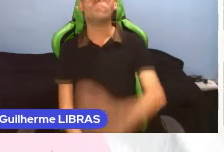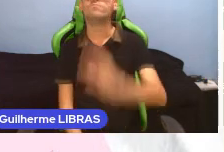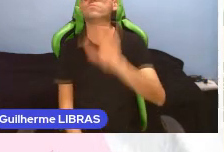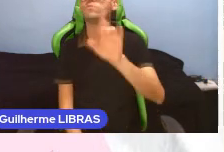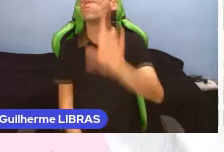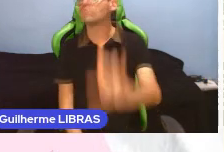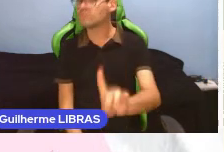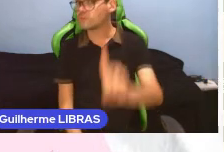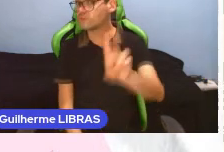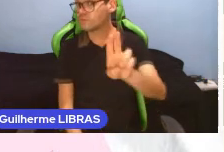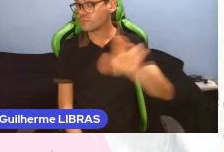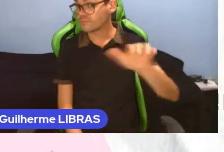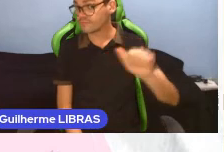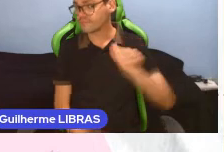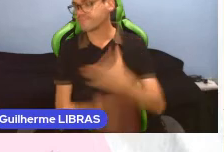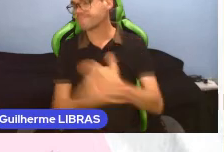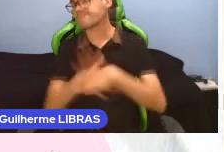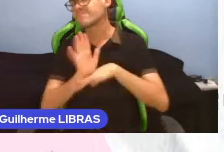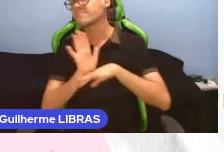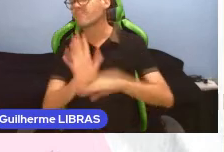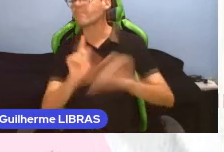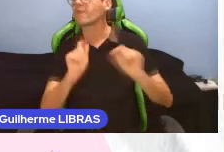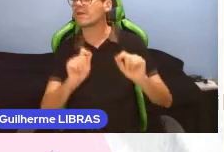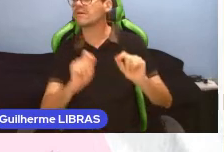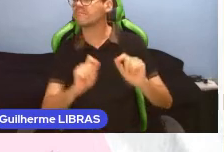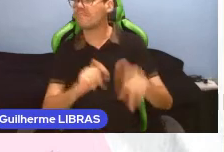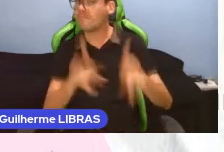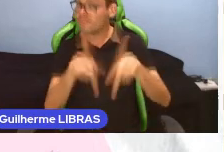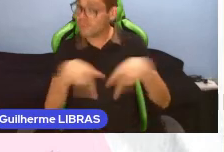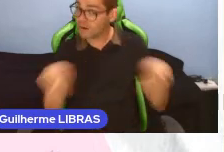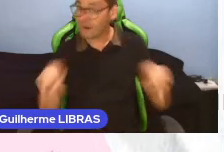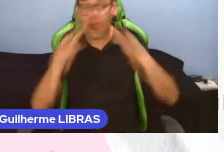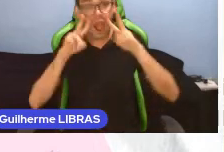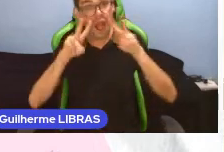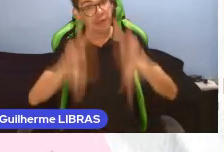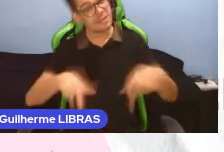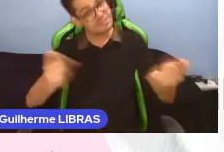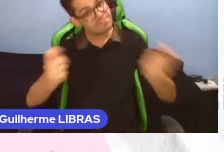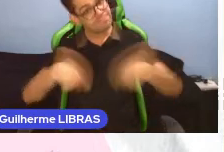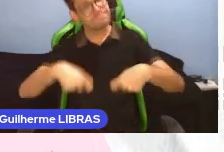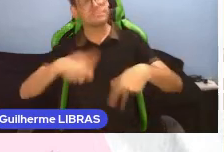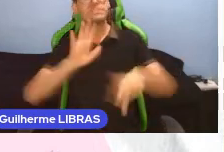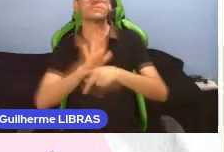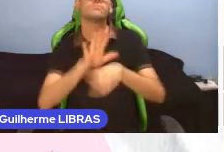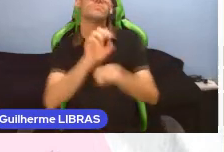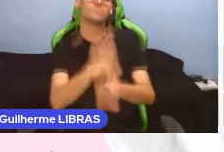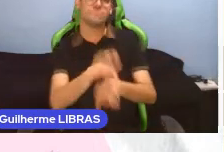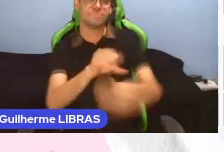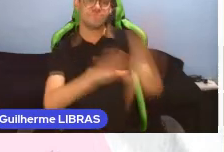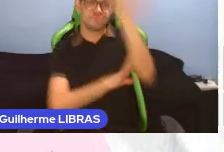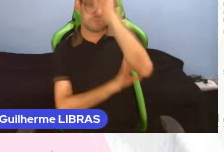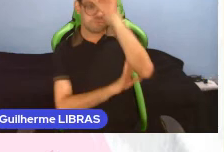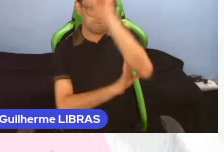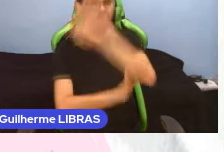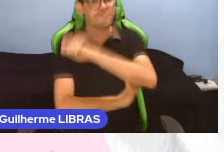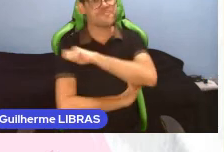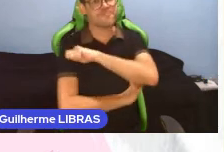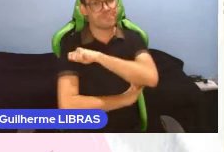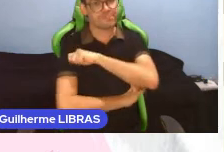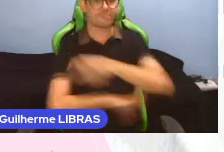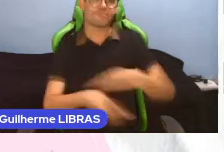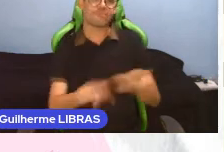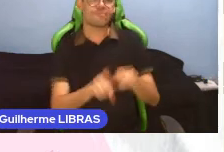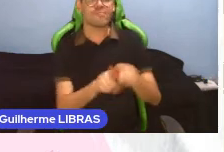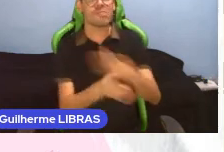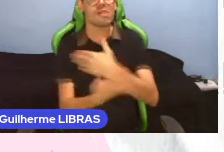O DUA contribui para que o docente veja as possibilidades de ensino e aprendizagem dos seus alunos e contribua